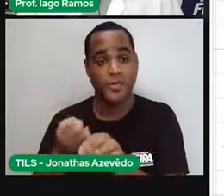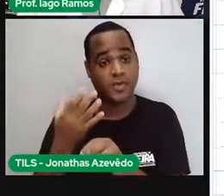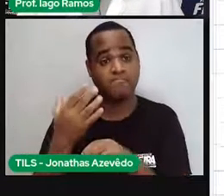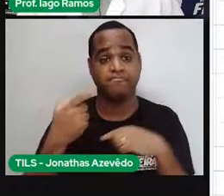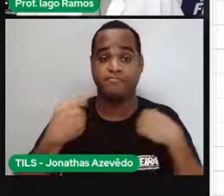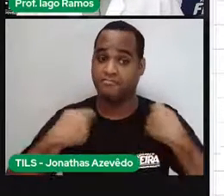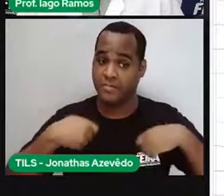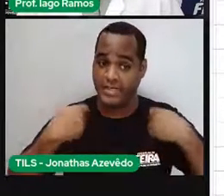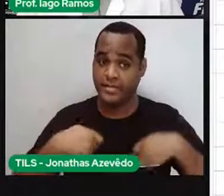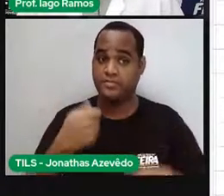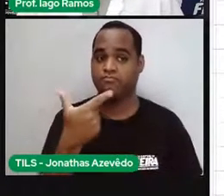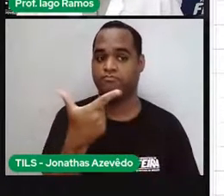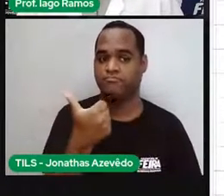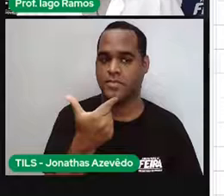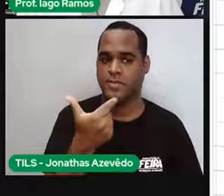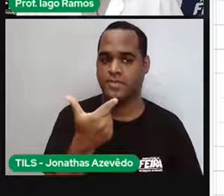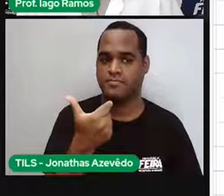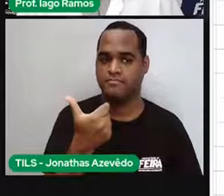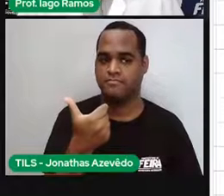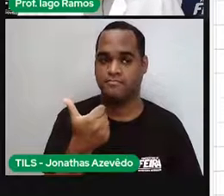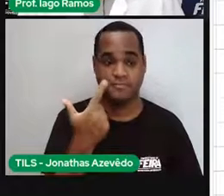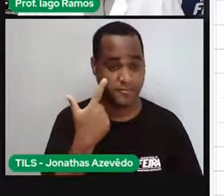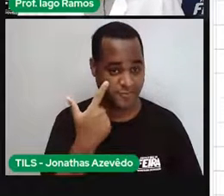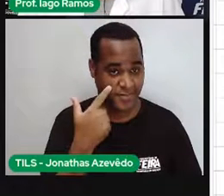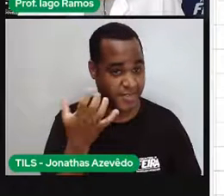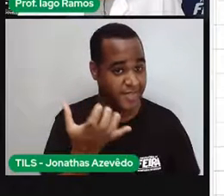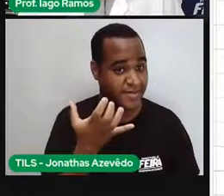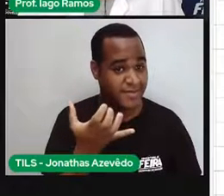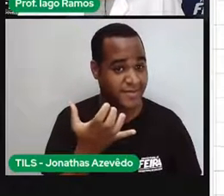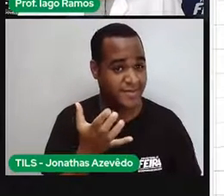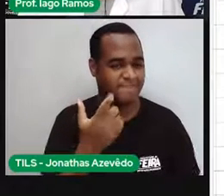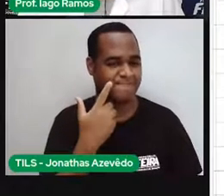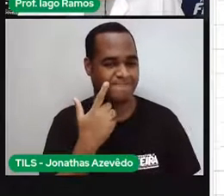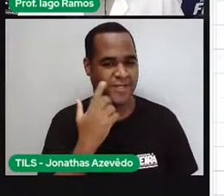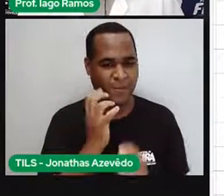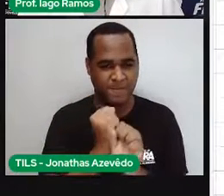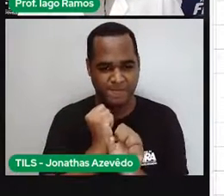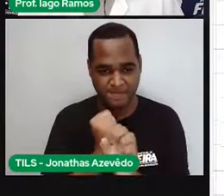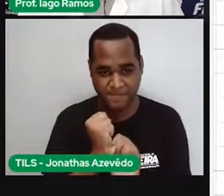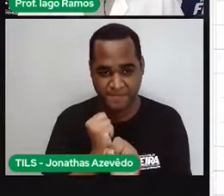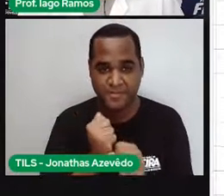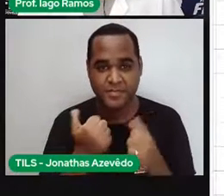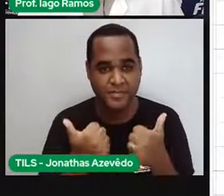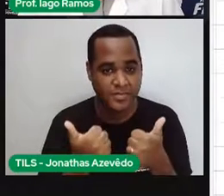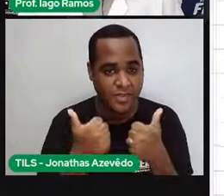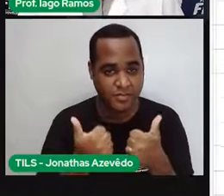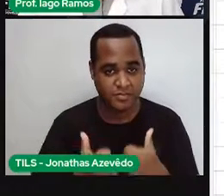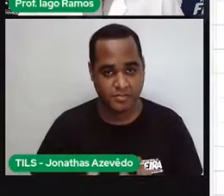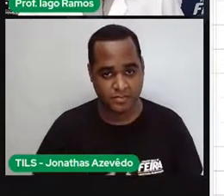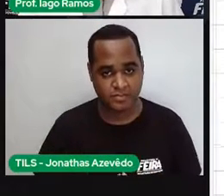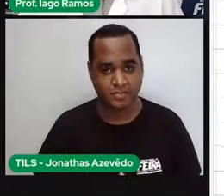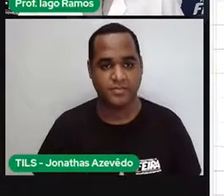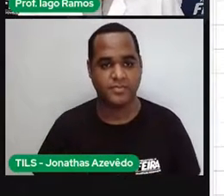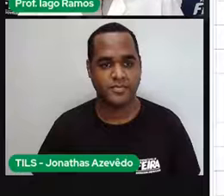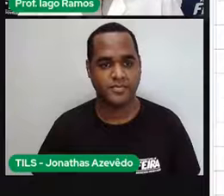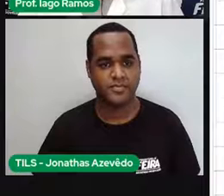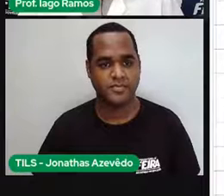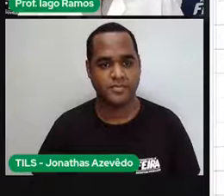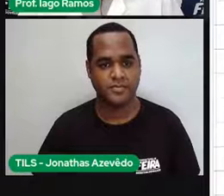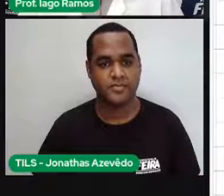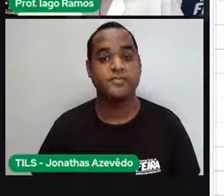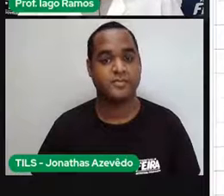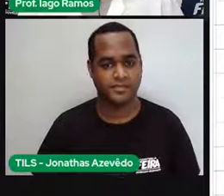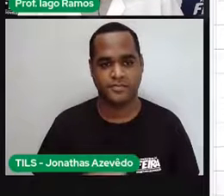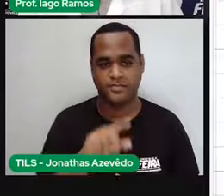que dar 12. quer ver só? Vamos medir. Olha só. Vou clicar nesse